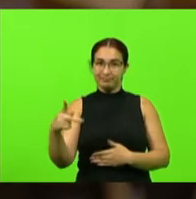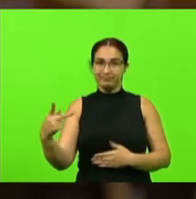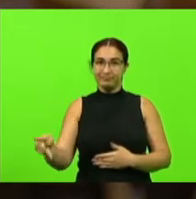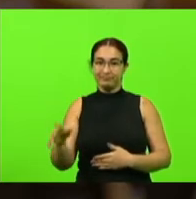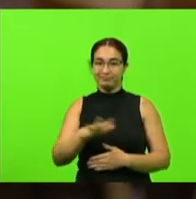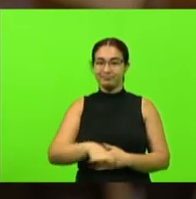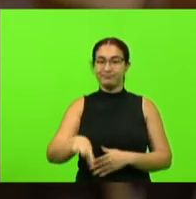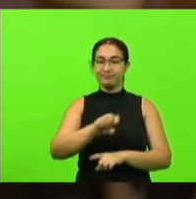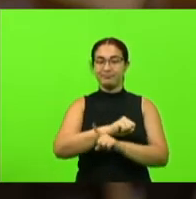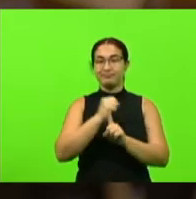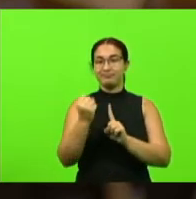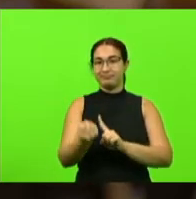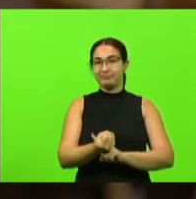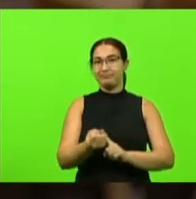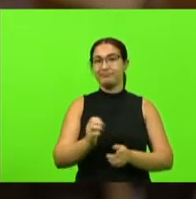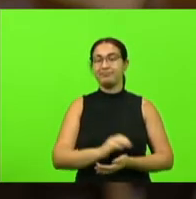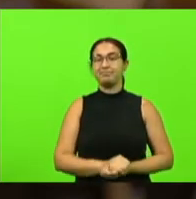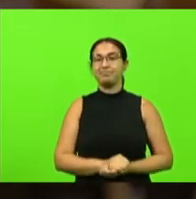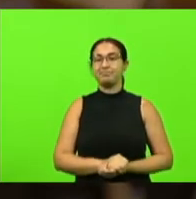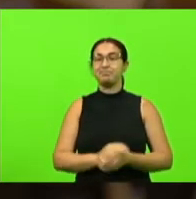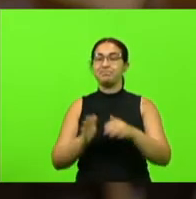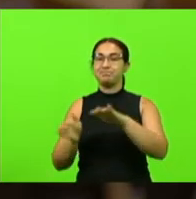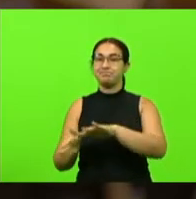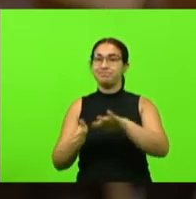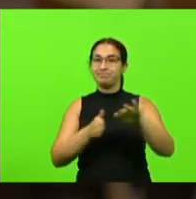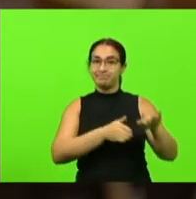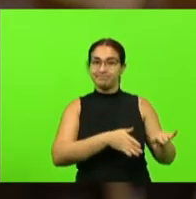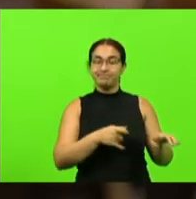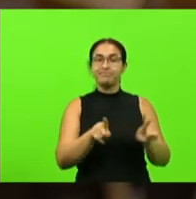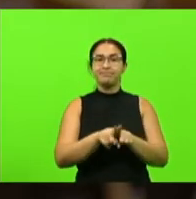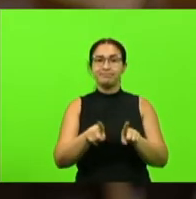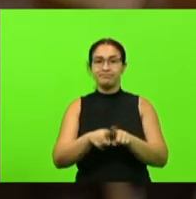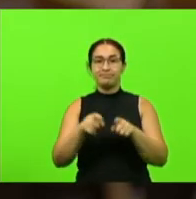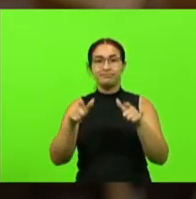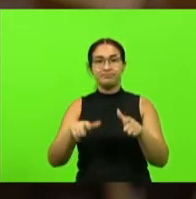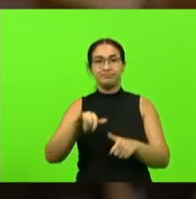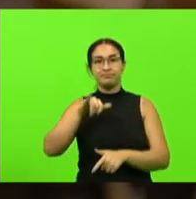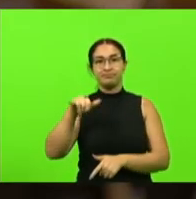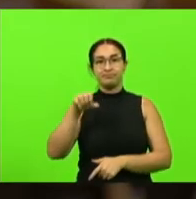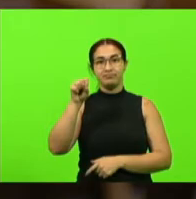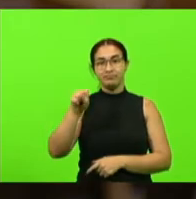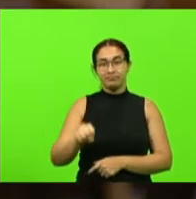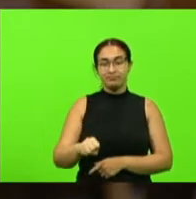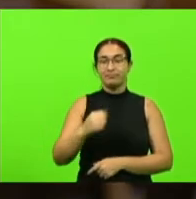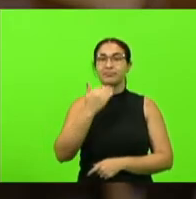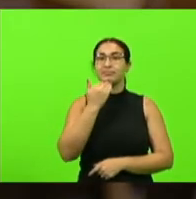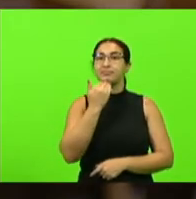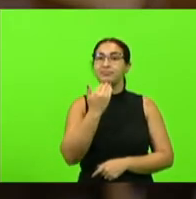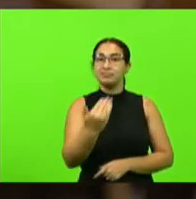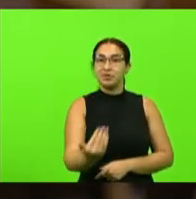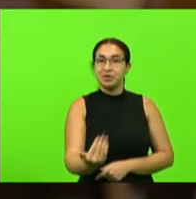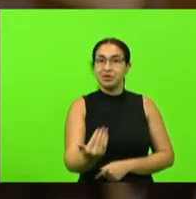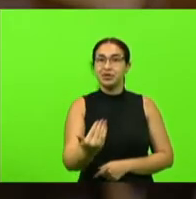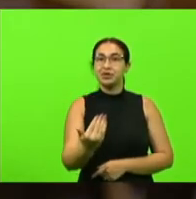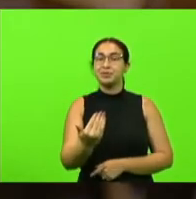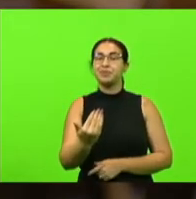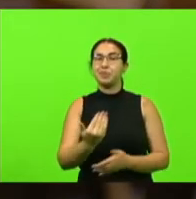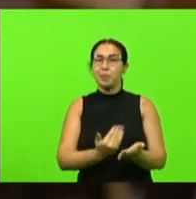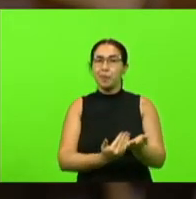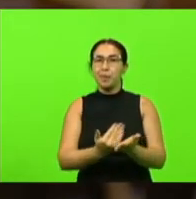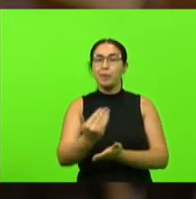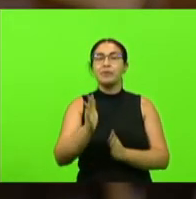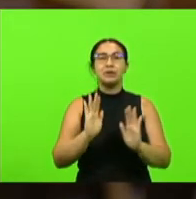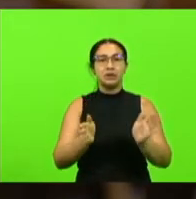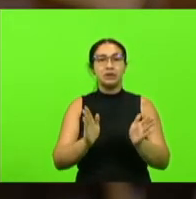em relação também a Jaraguá do Sul nós vamos solicitar agora da entrada ou seja já está